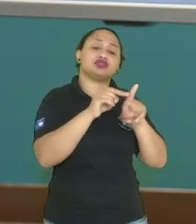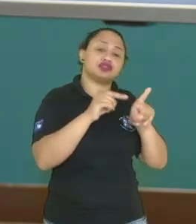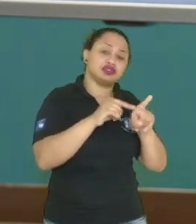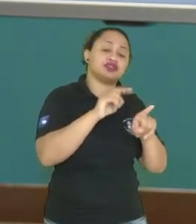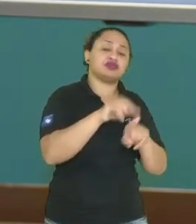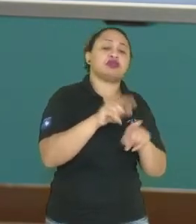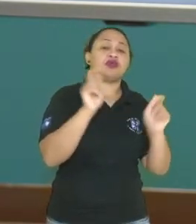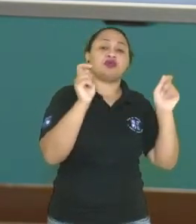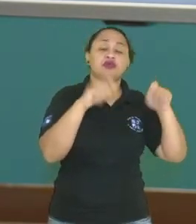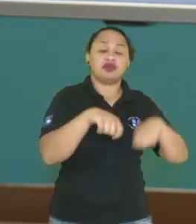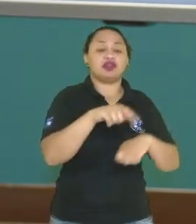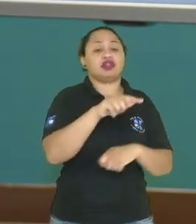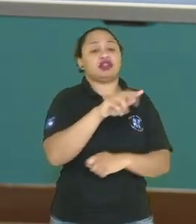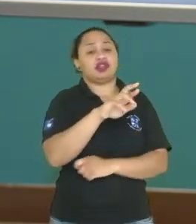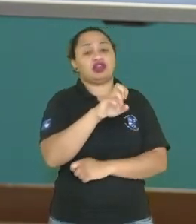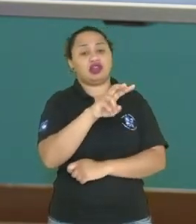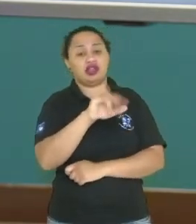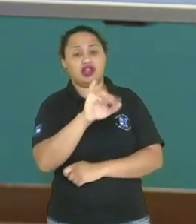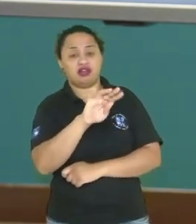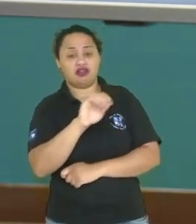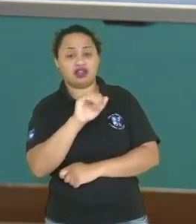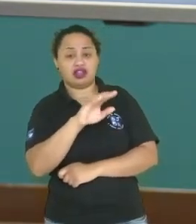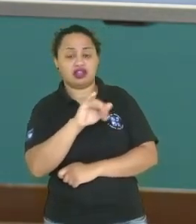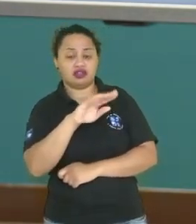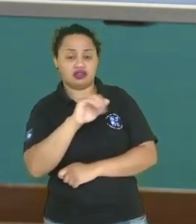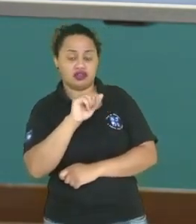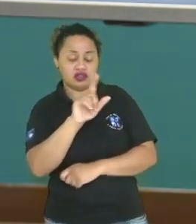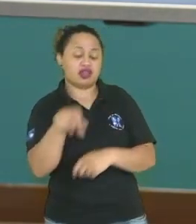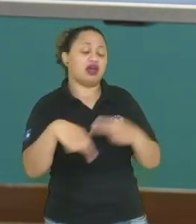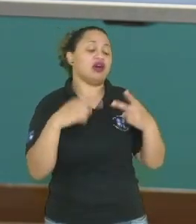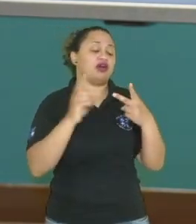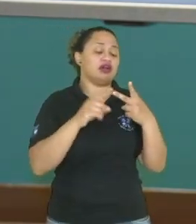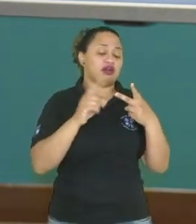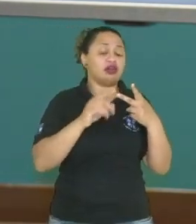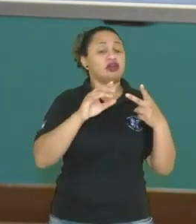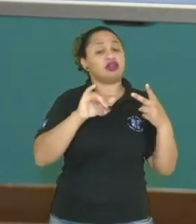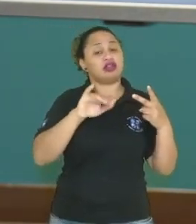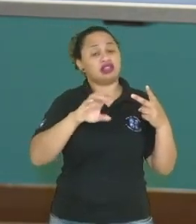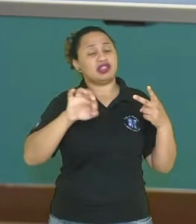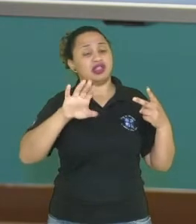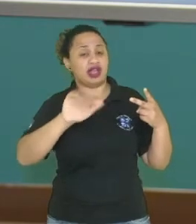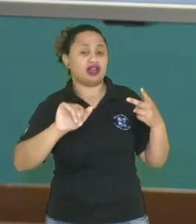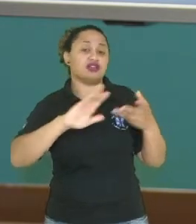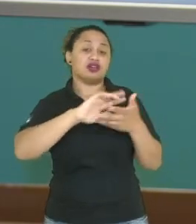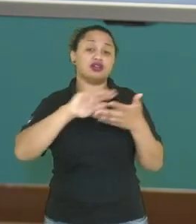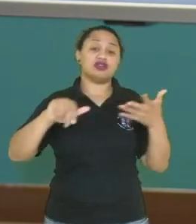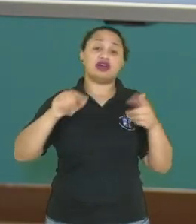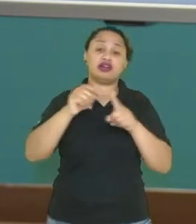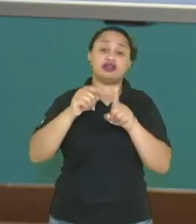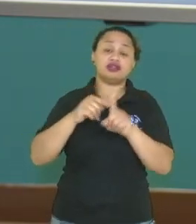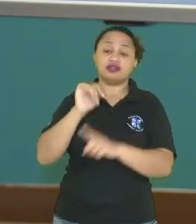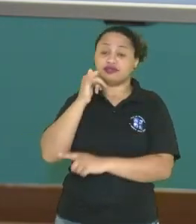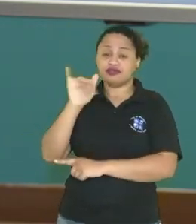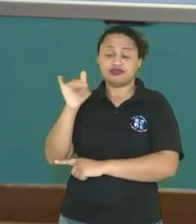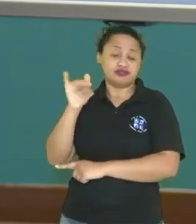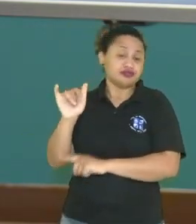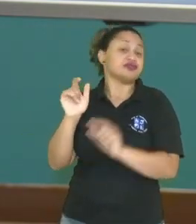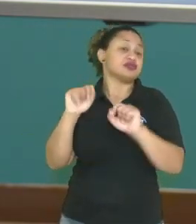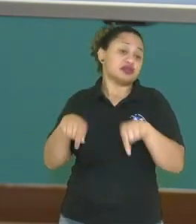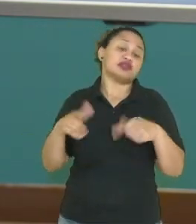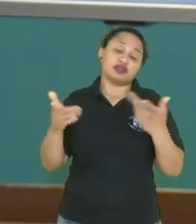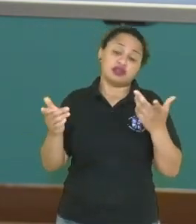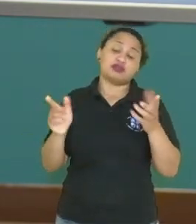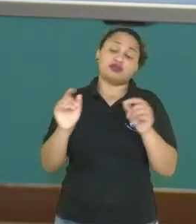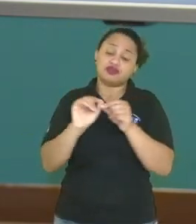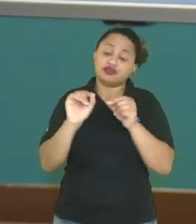potencial gravitacional, nós estamos falando de energia cinética. Então, são várias energias ali que